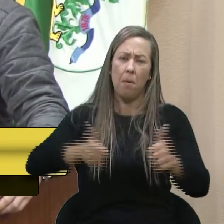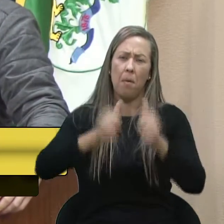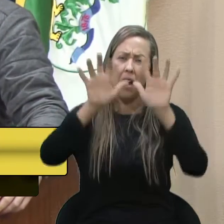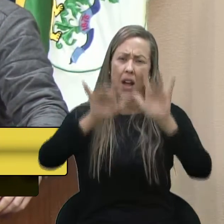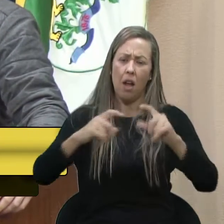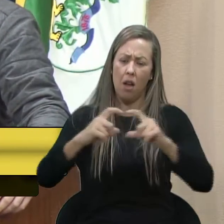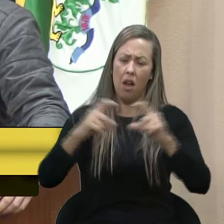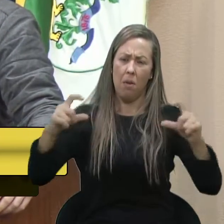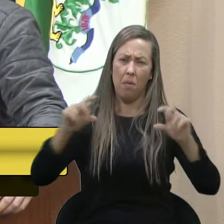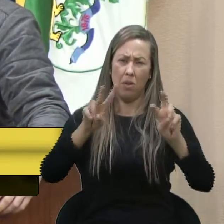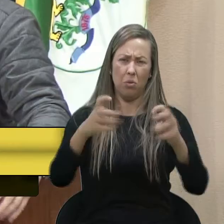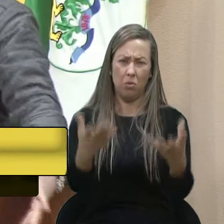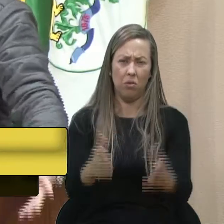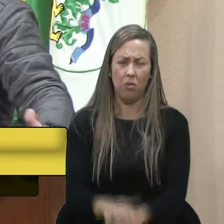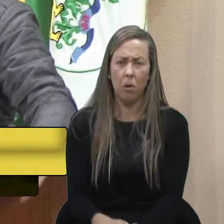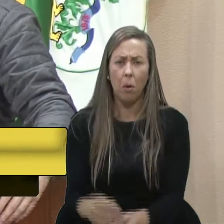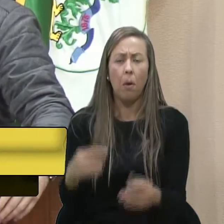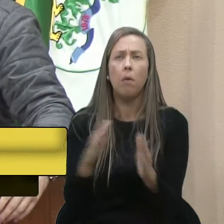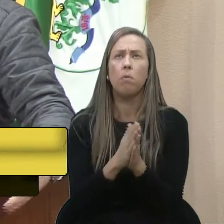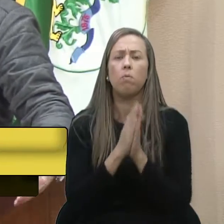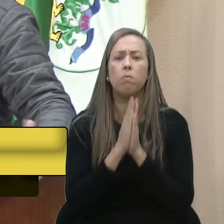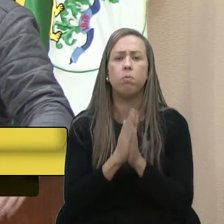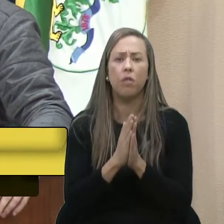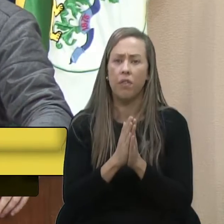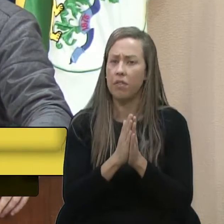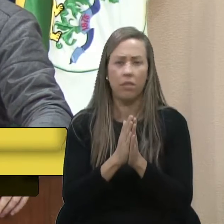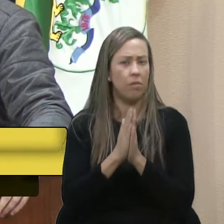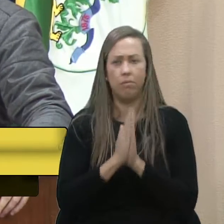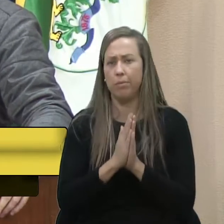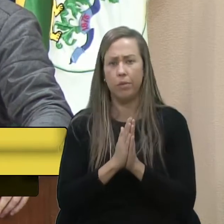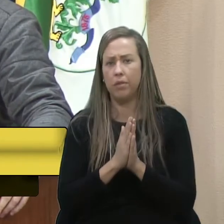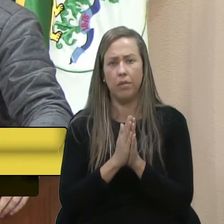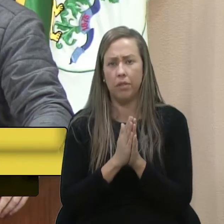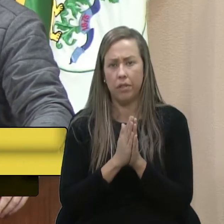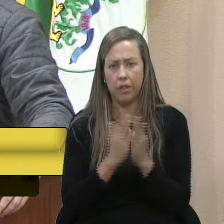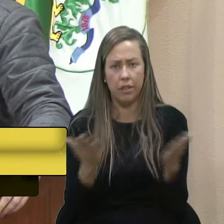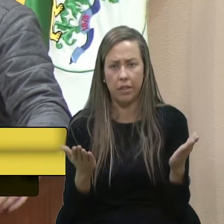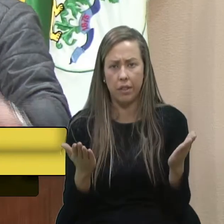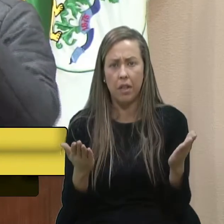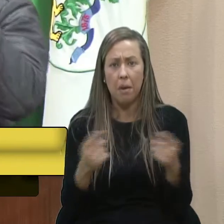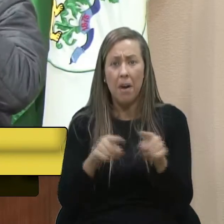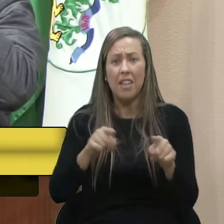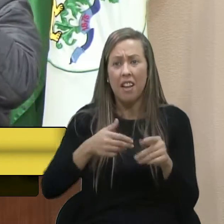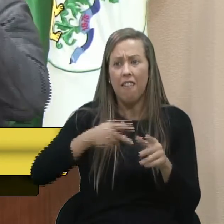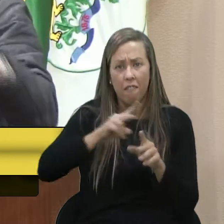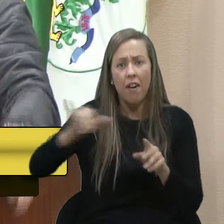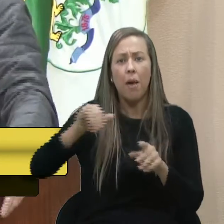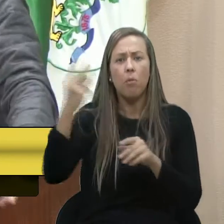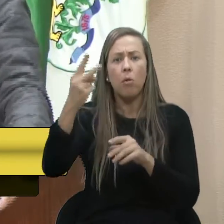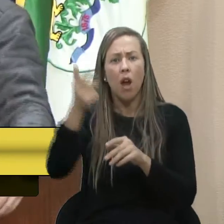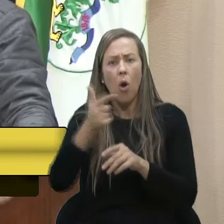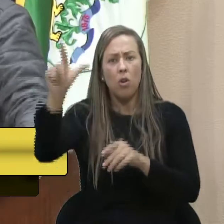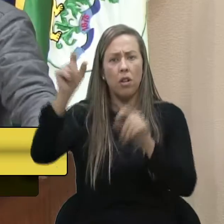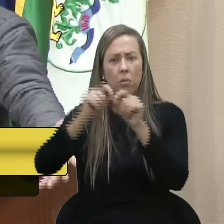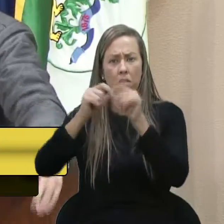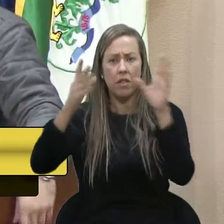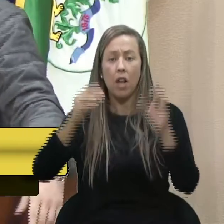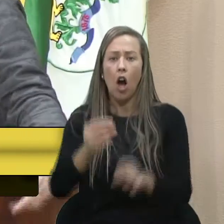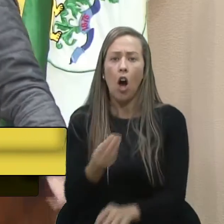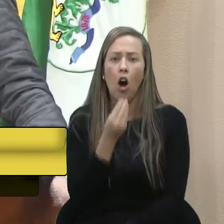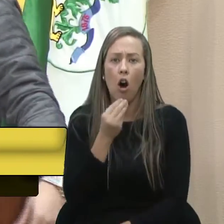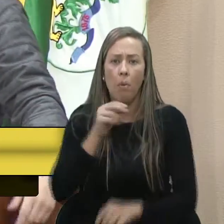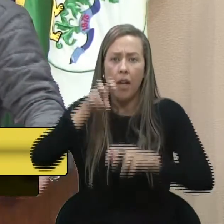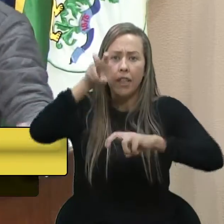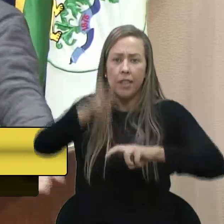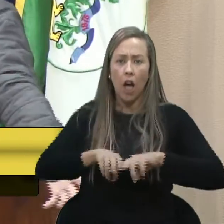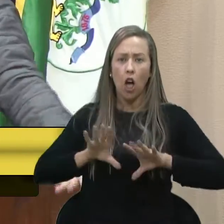tipo de nota. Por favor, pelo amor de Deus. Mas vão achar o que fazer? Claro, ficam sentados atrás